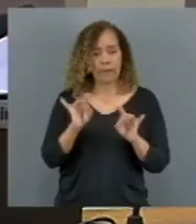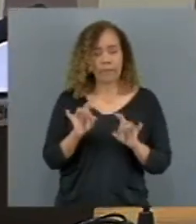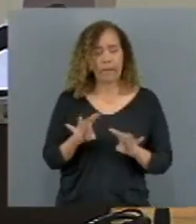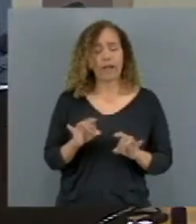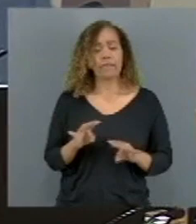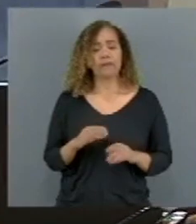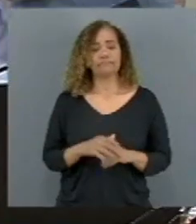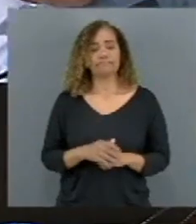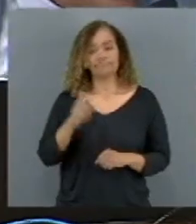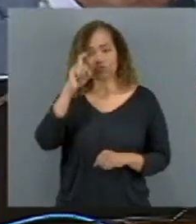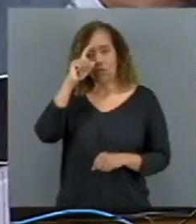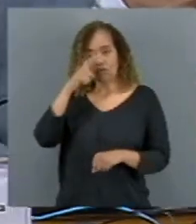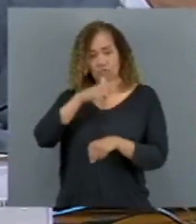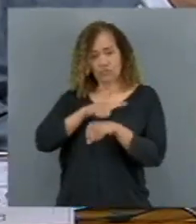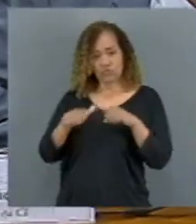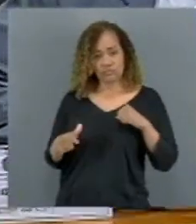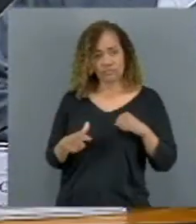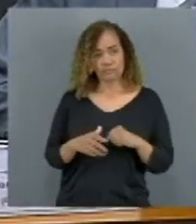Confúcio Moura.